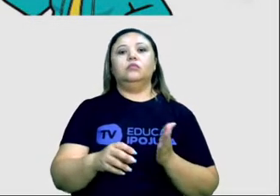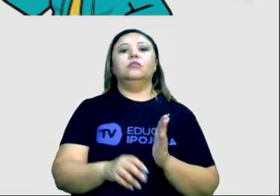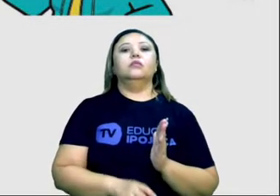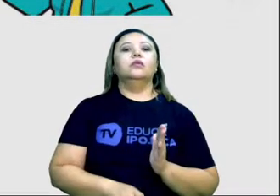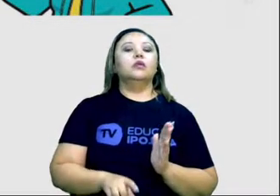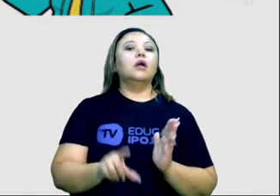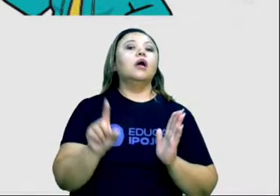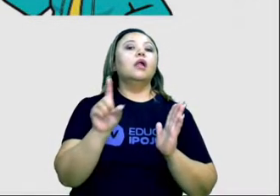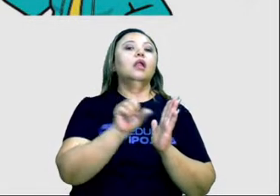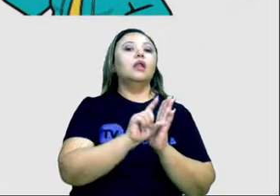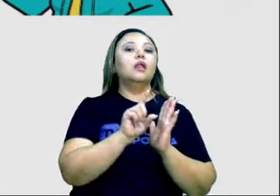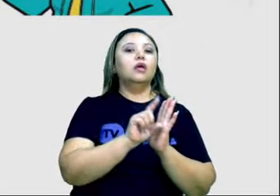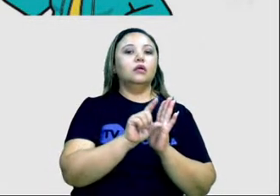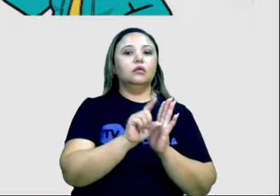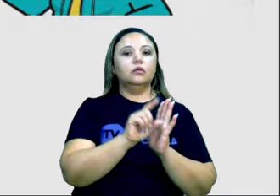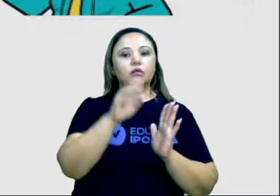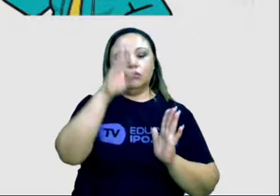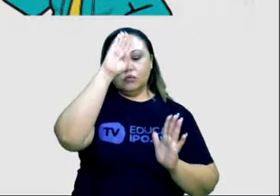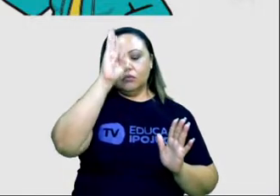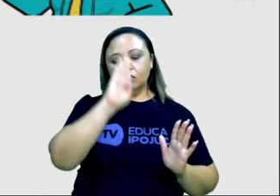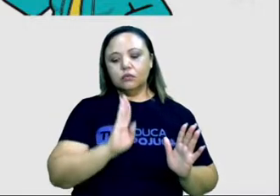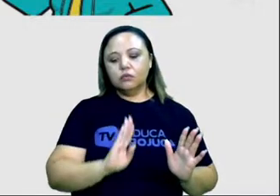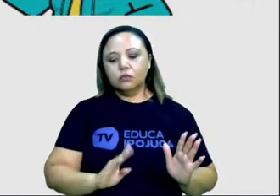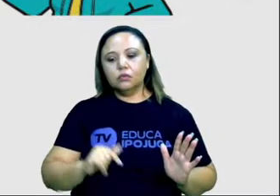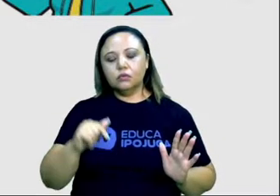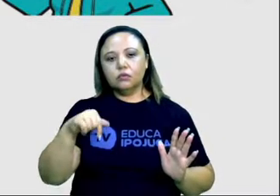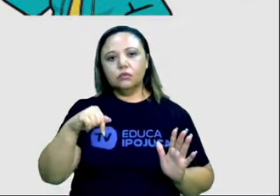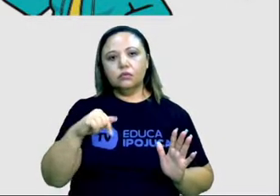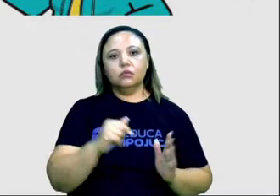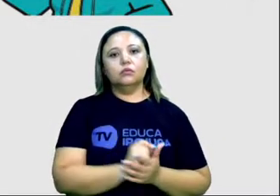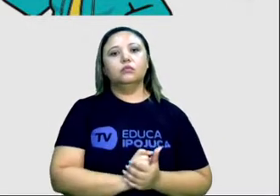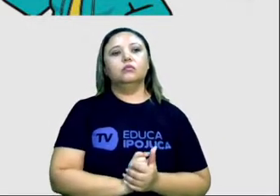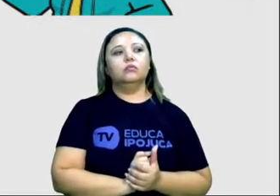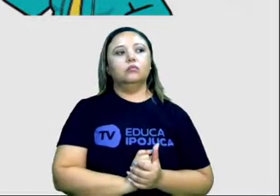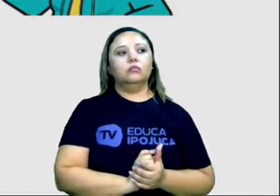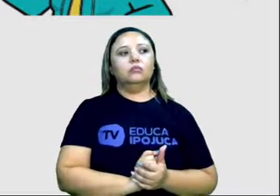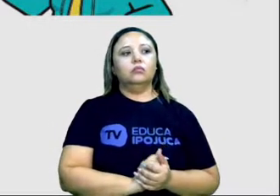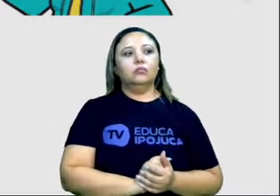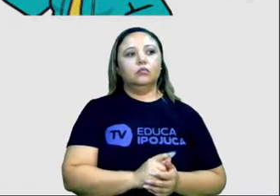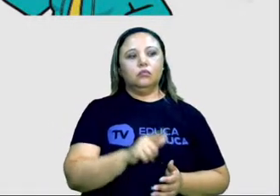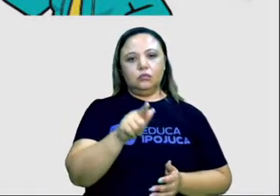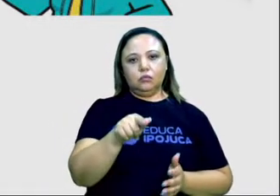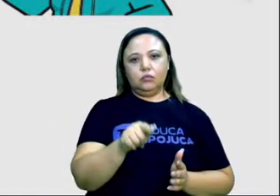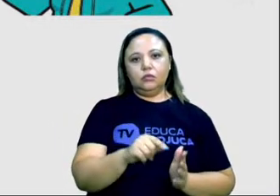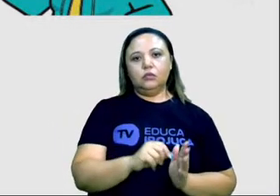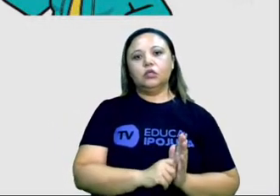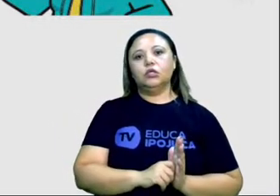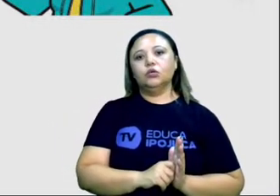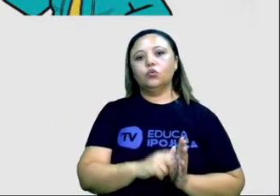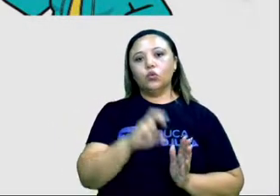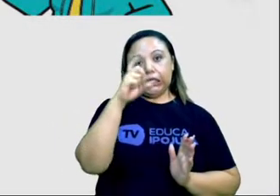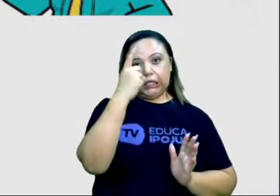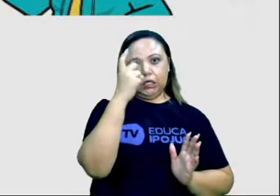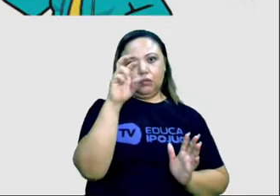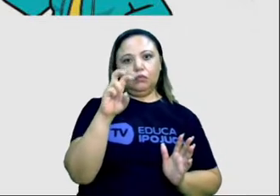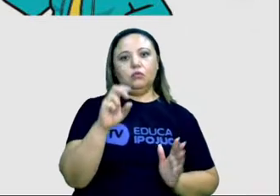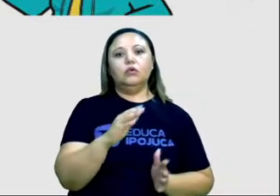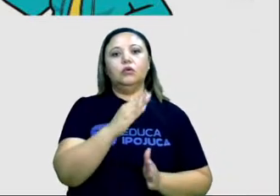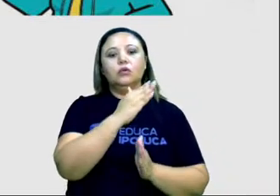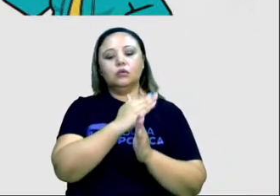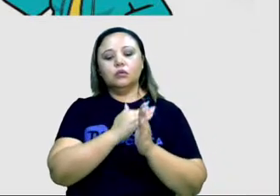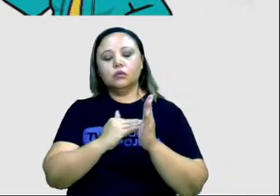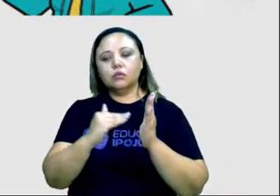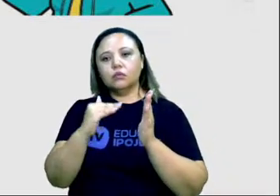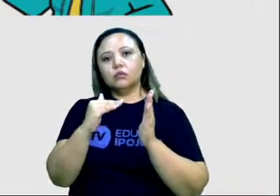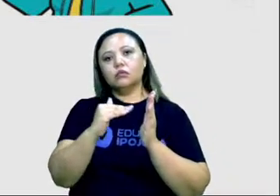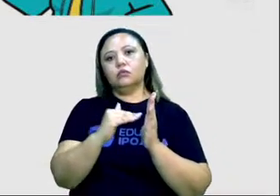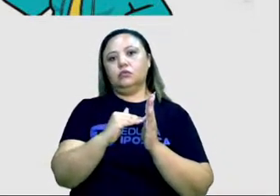Constituição do nosso país, que é a lei maior do nosso país. O seu artigo 5º diz assim, Todos são